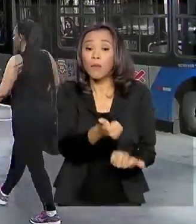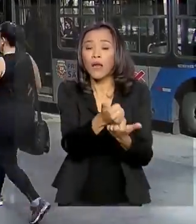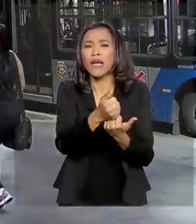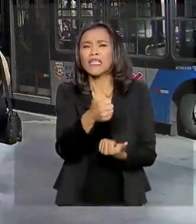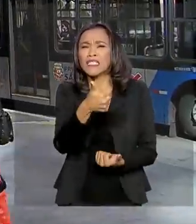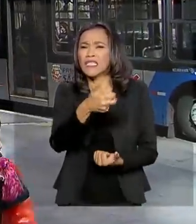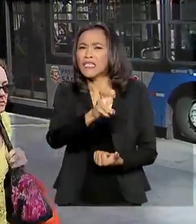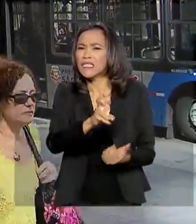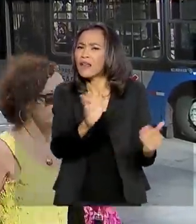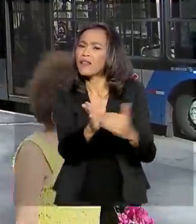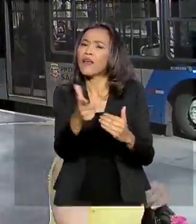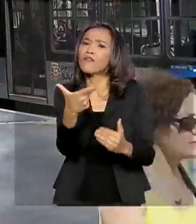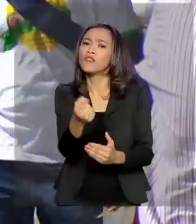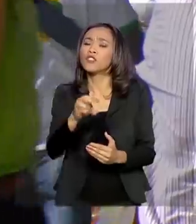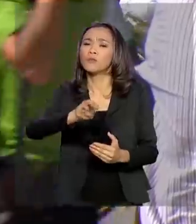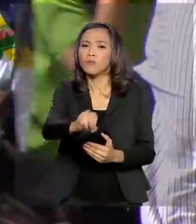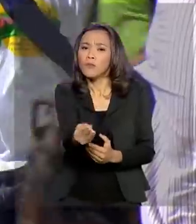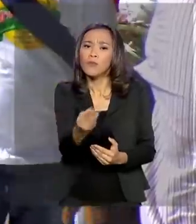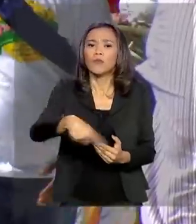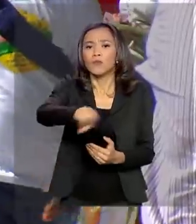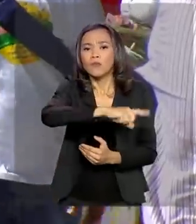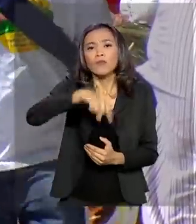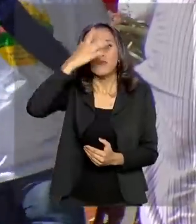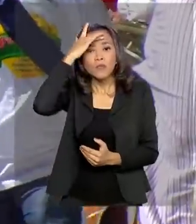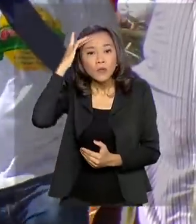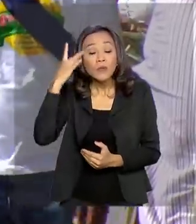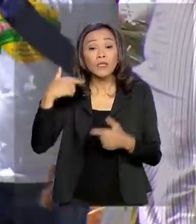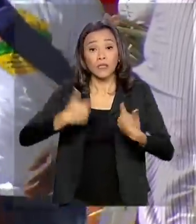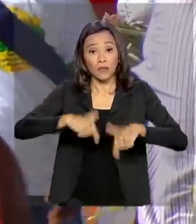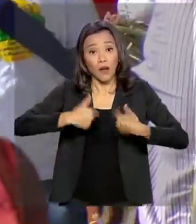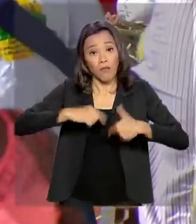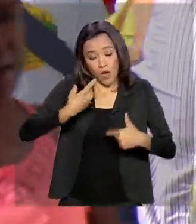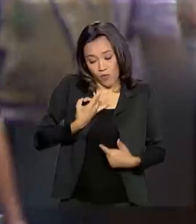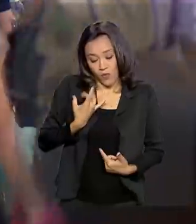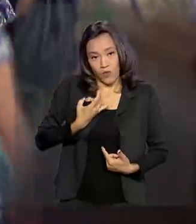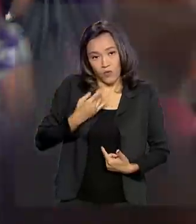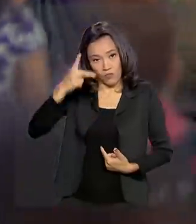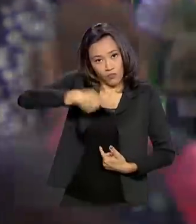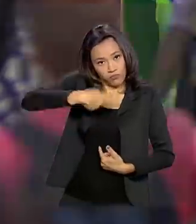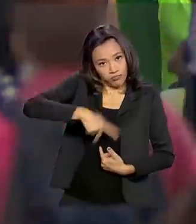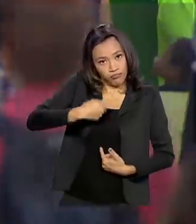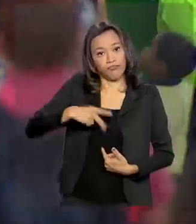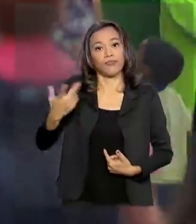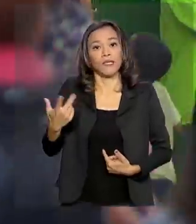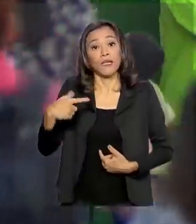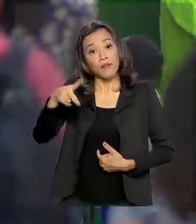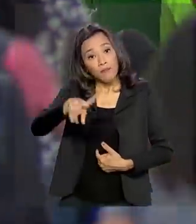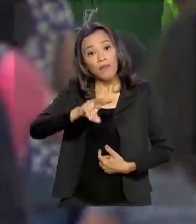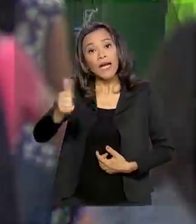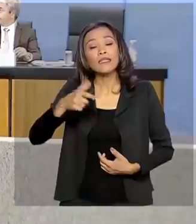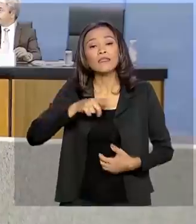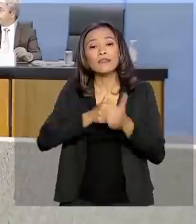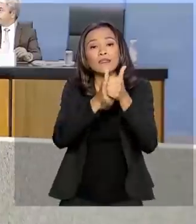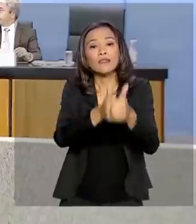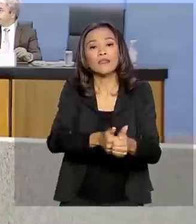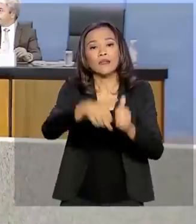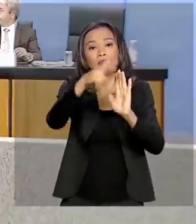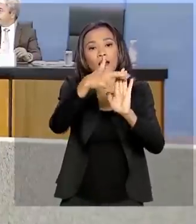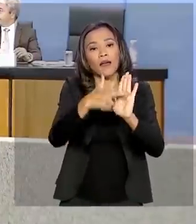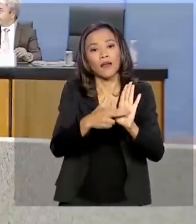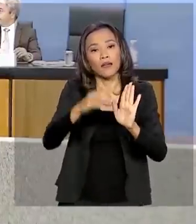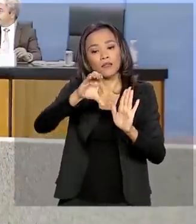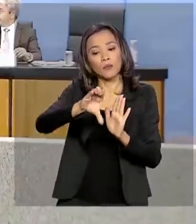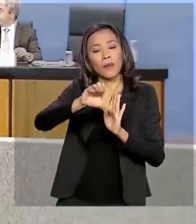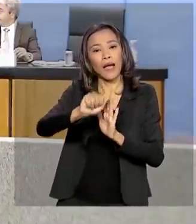trabalhadores informais e autônomos que estejam em famílias de baixa renda pelos critérios do Cadastro Único. A ideia,